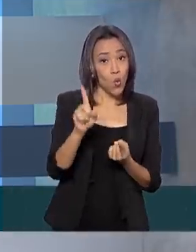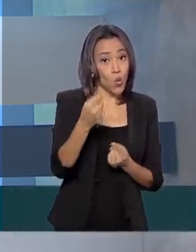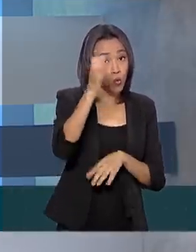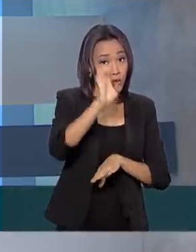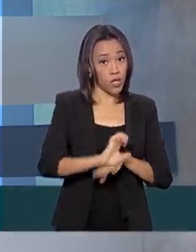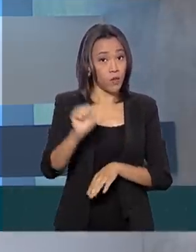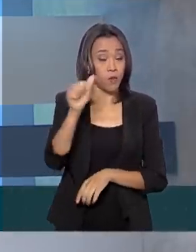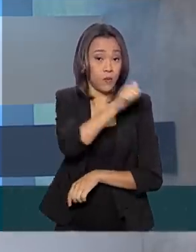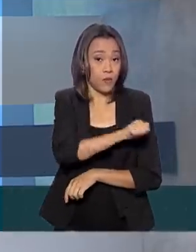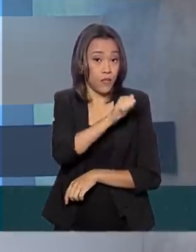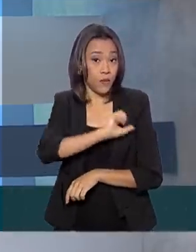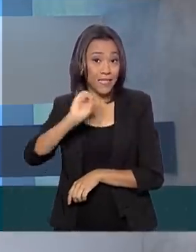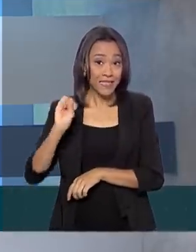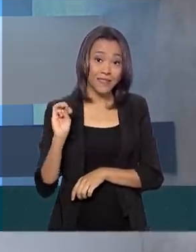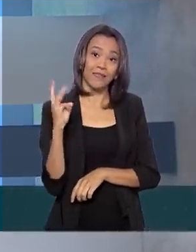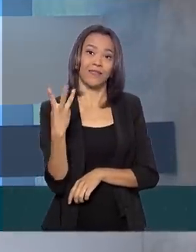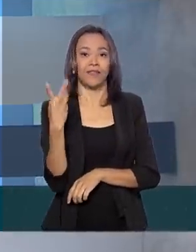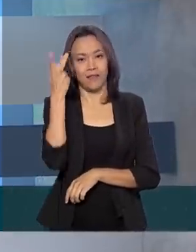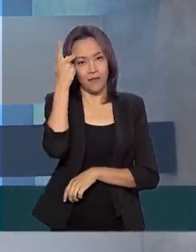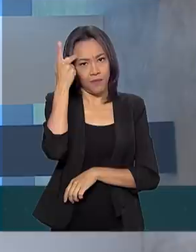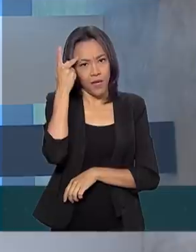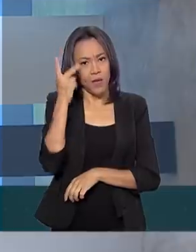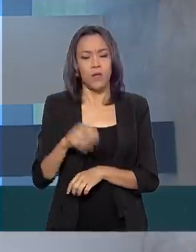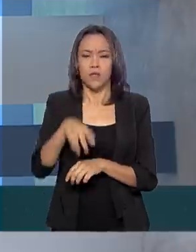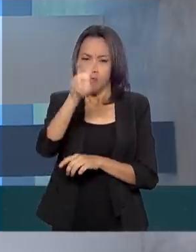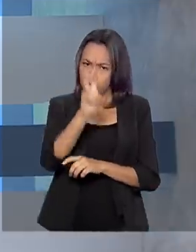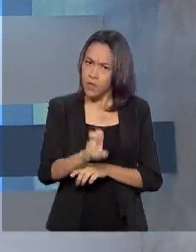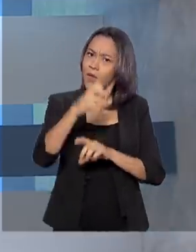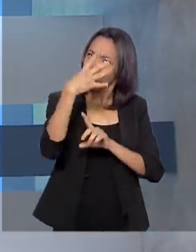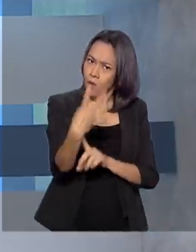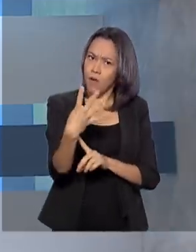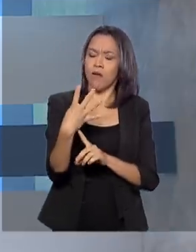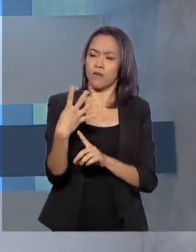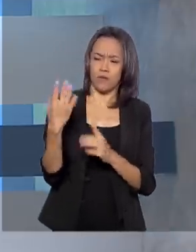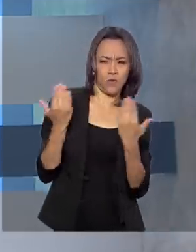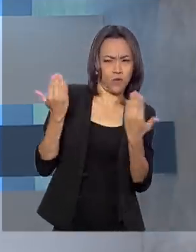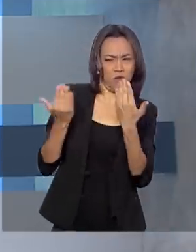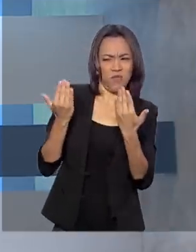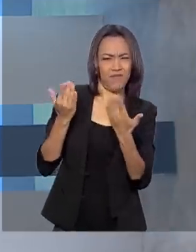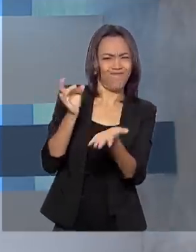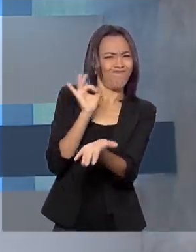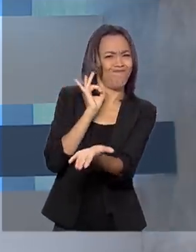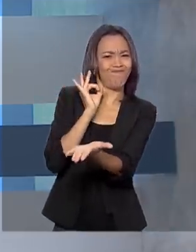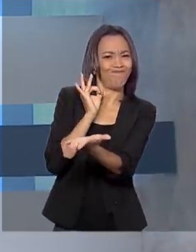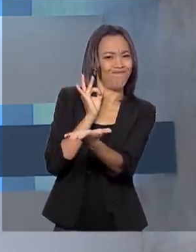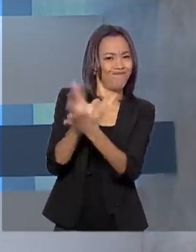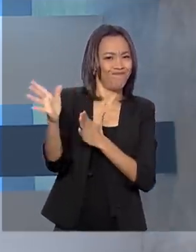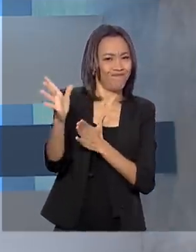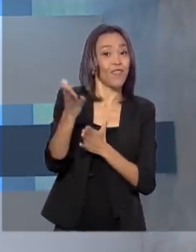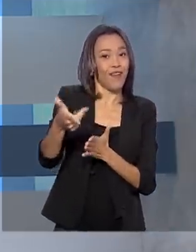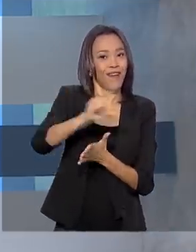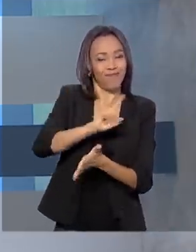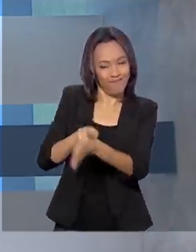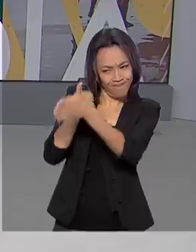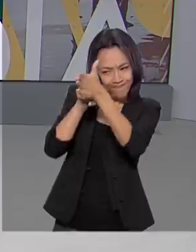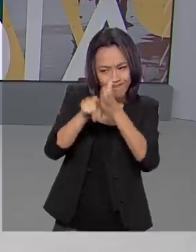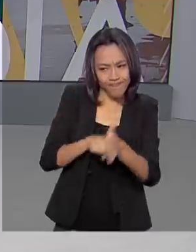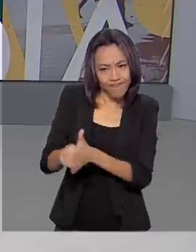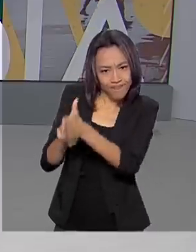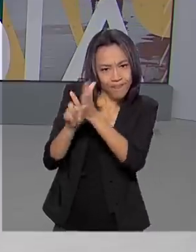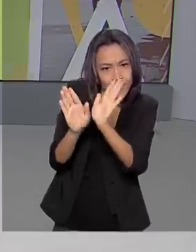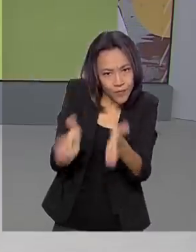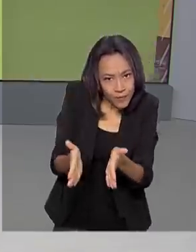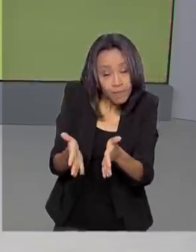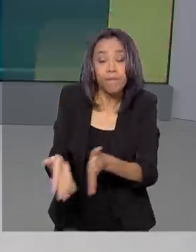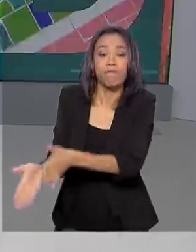Janeiro e três em São Paulo. 54 casos suspeitos foram descartados após exames laboratoriais. E,